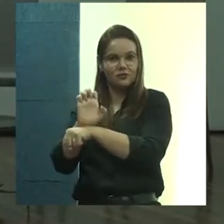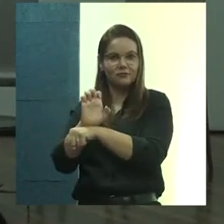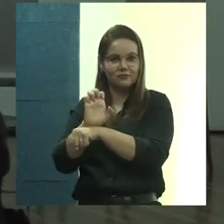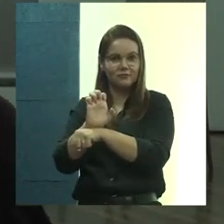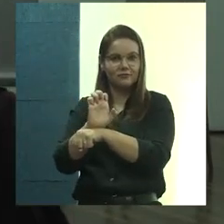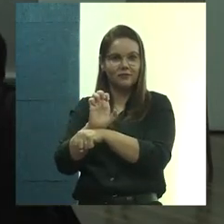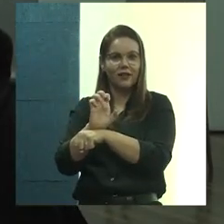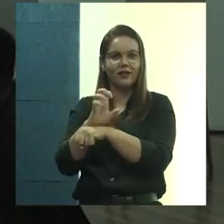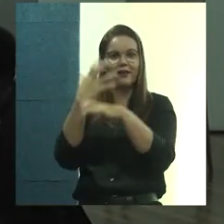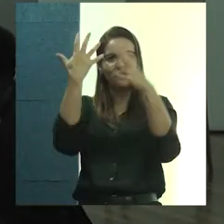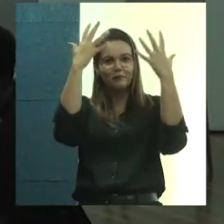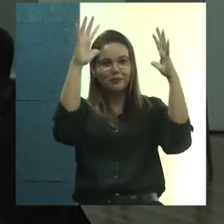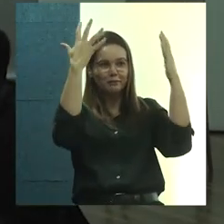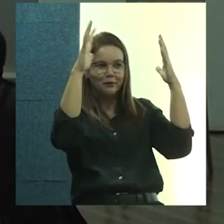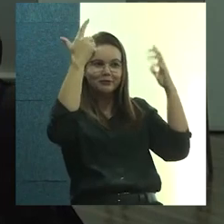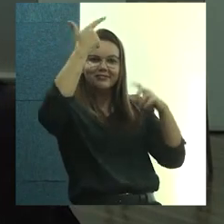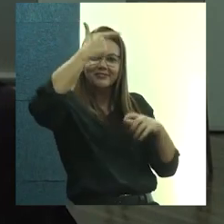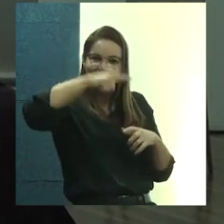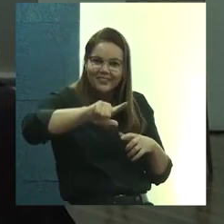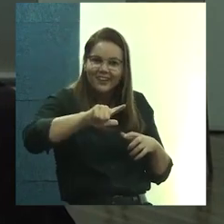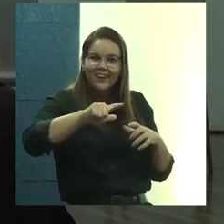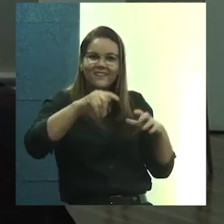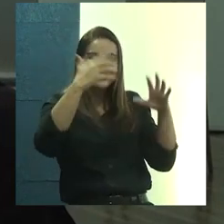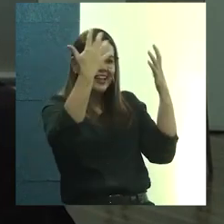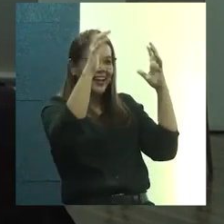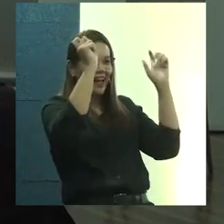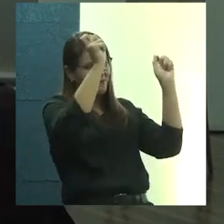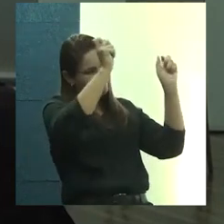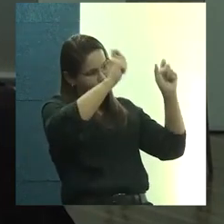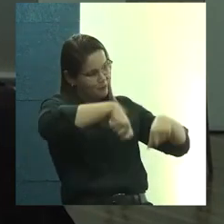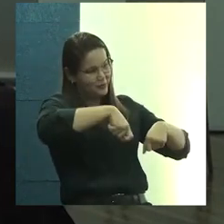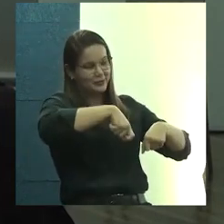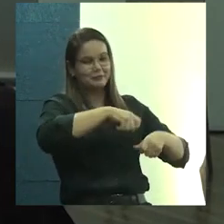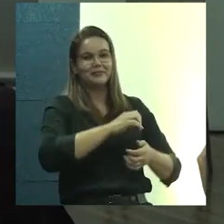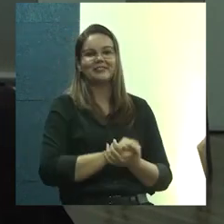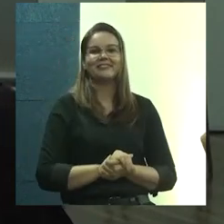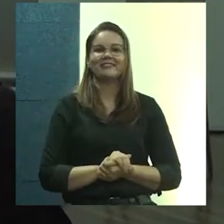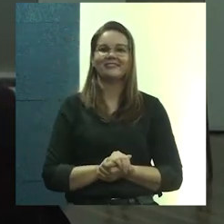Então, vamos aplaudir mais uma vez. Aqui é essa possibilidade.